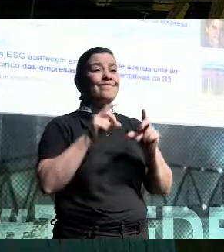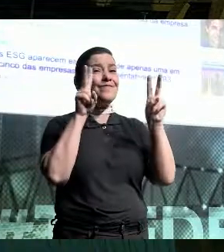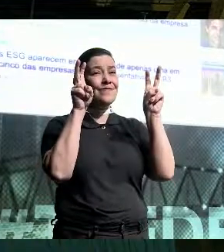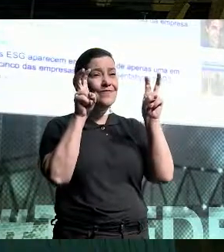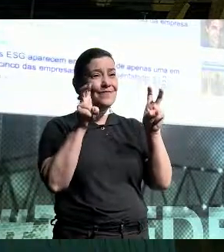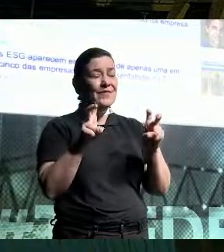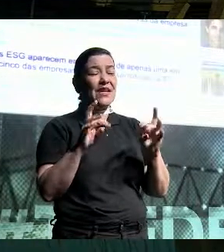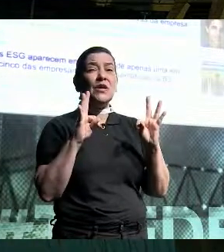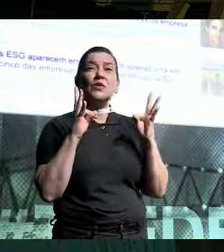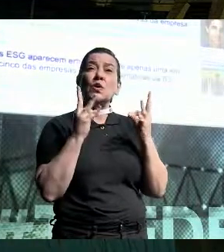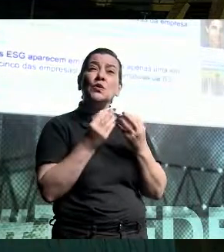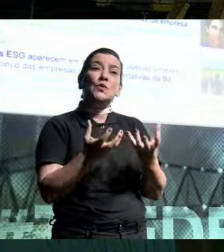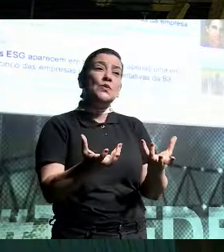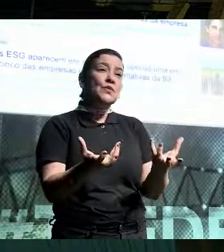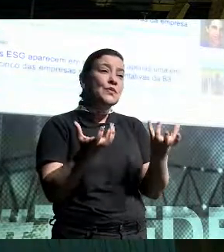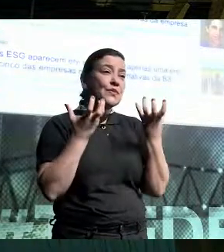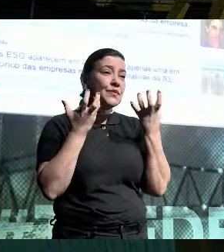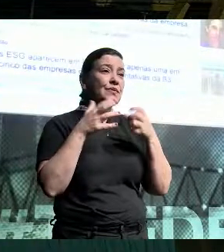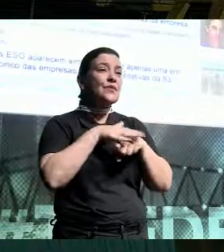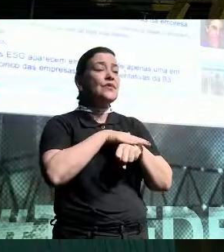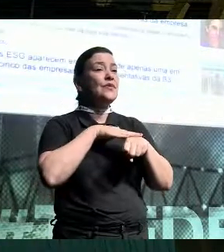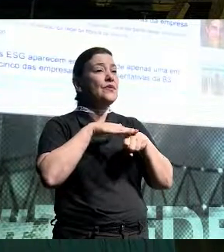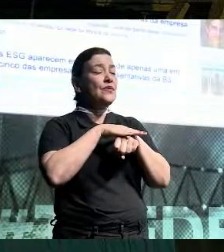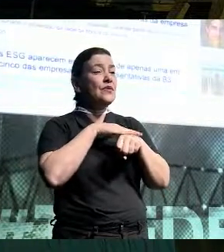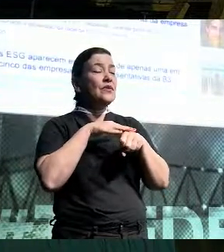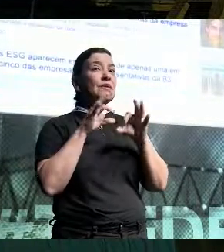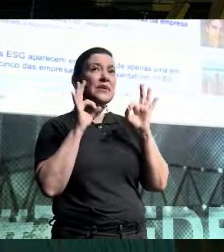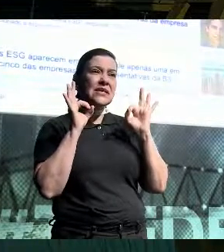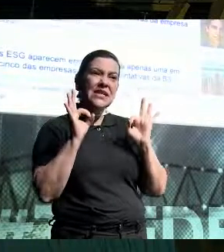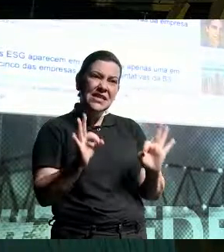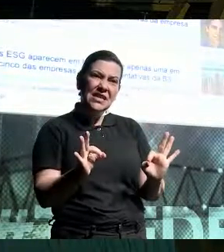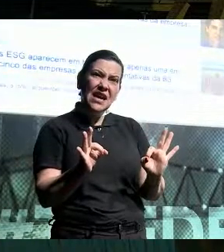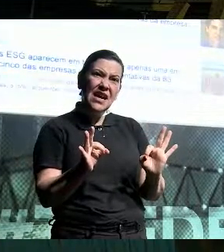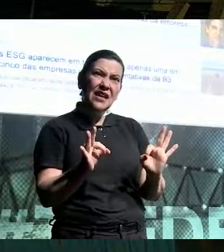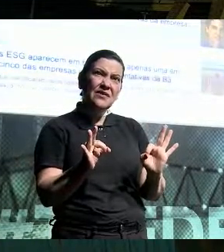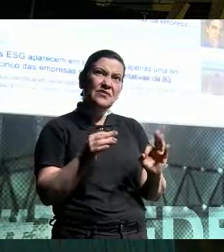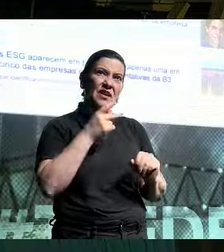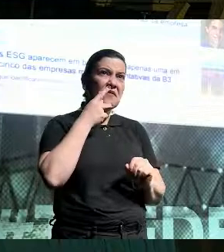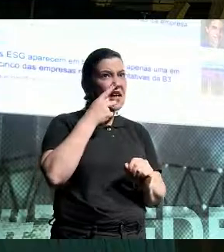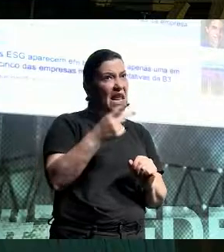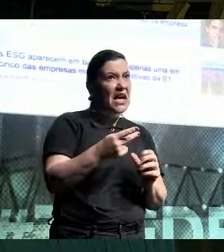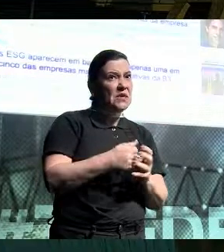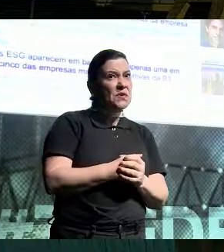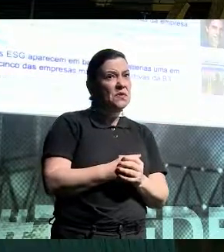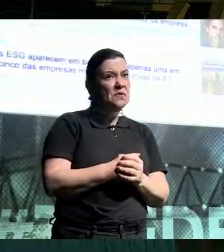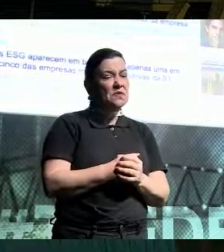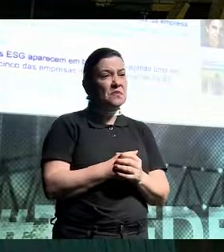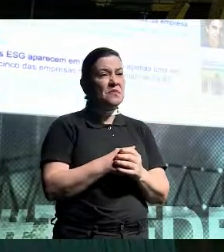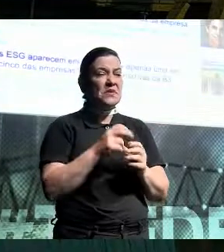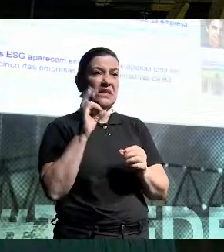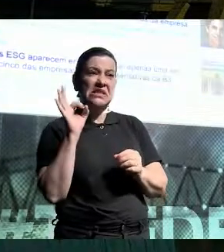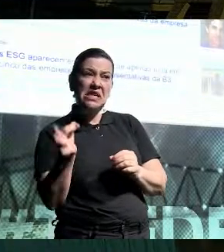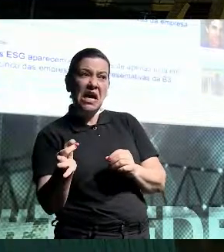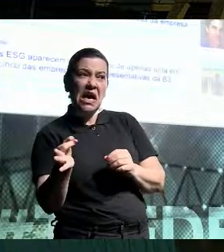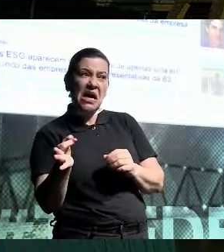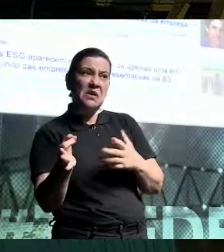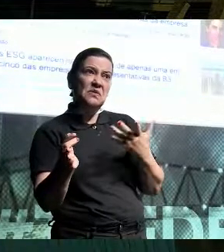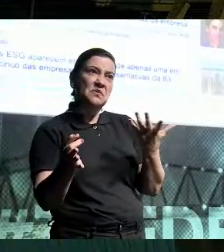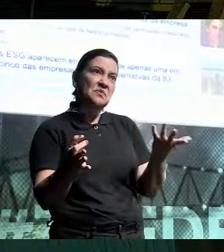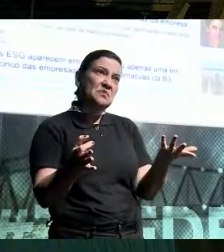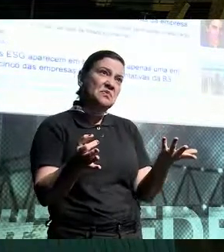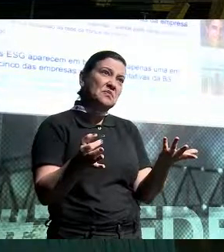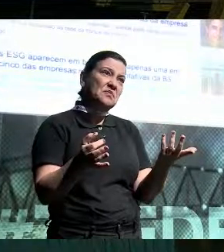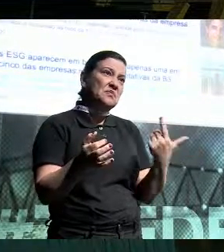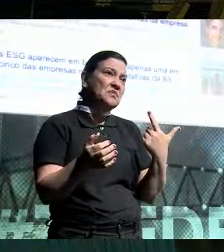Todo mundo quer falar sobre isso, mas está certo o que esse é falado, ou não está, tem certo, não tem certo,